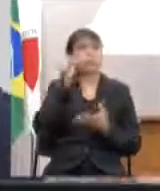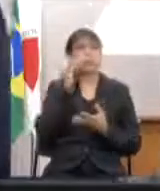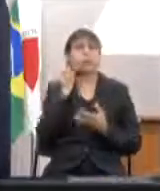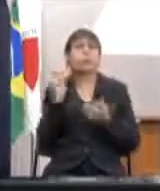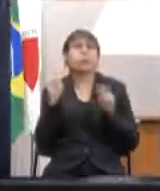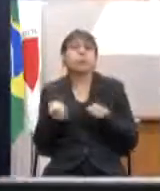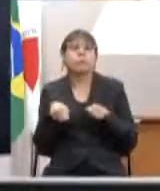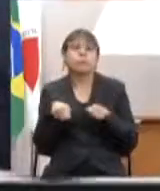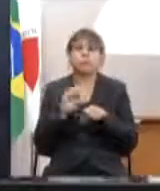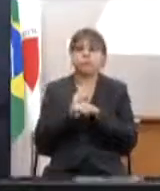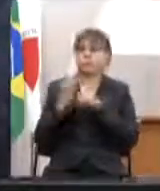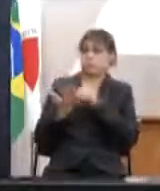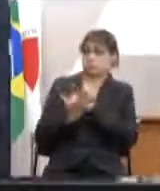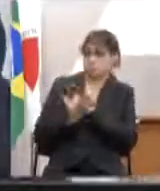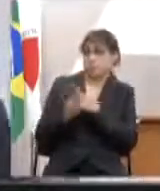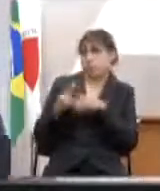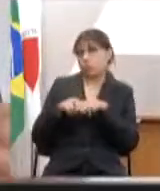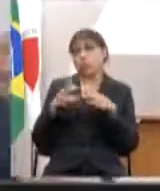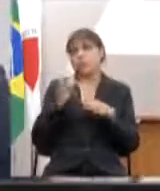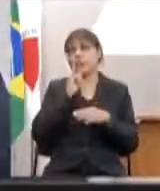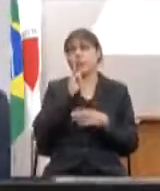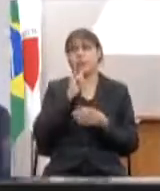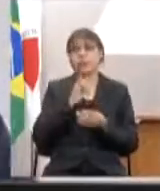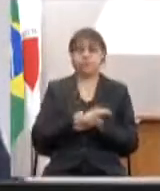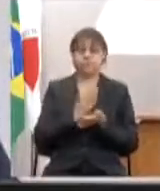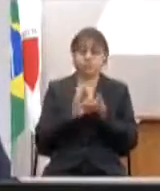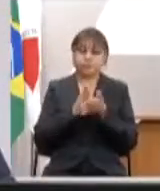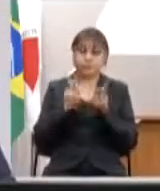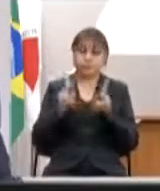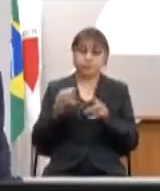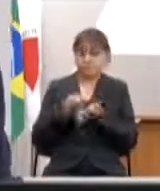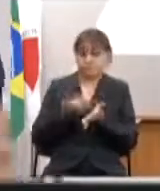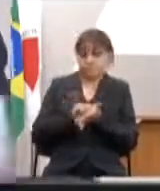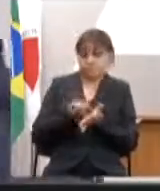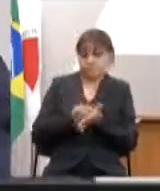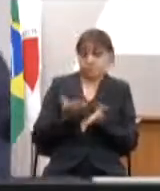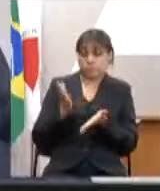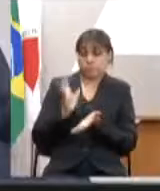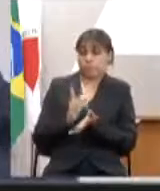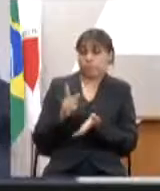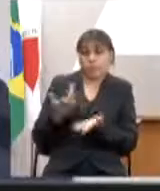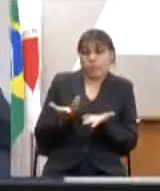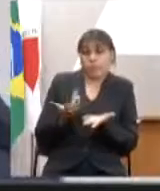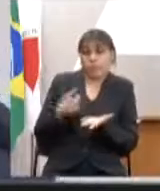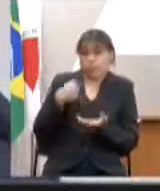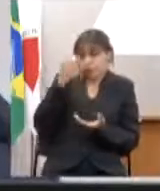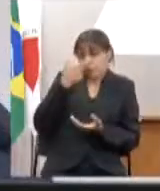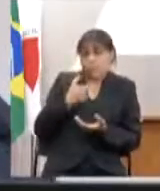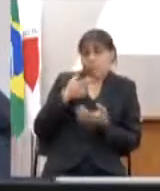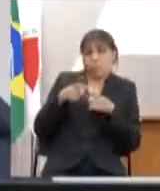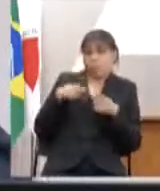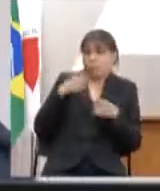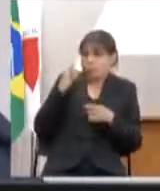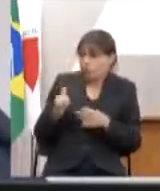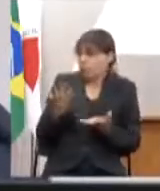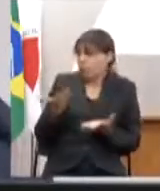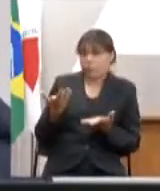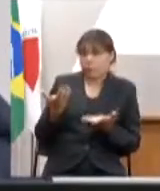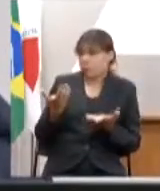devido à pandemia isso é possível por exemplo tem algumas pessoas que me encobram algumas situações que eu na posição de médio falo gente não tem condição